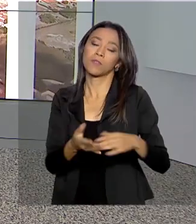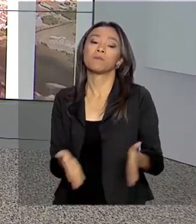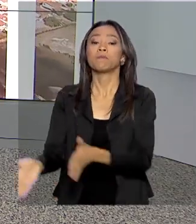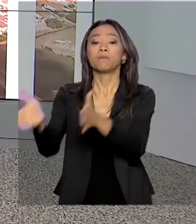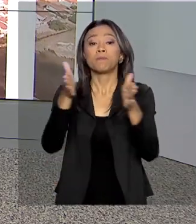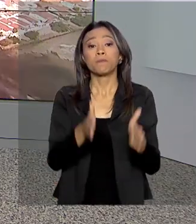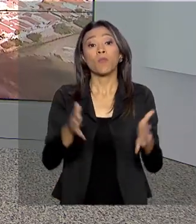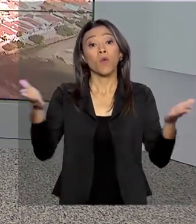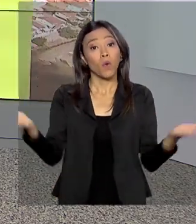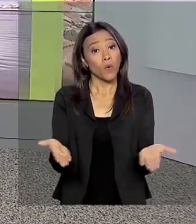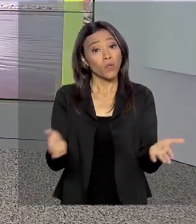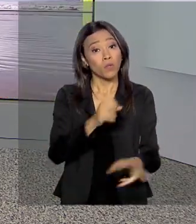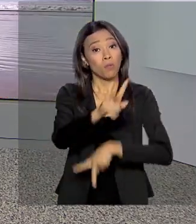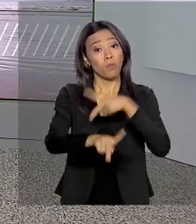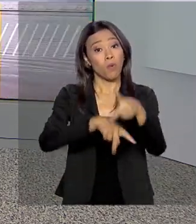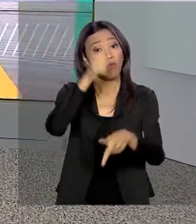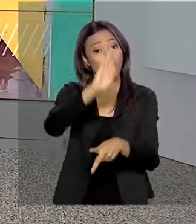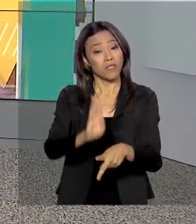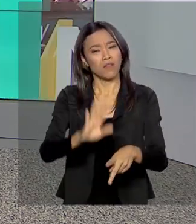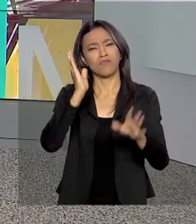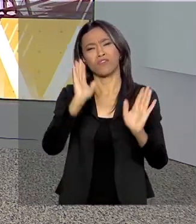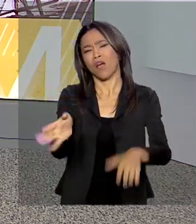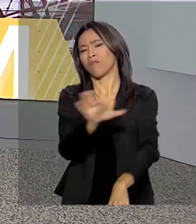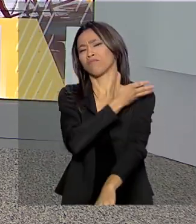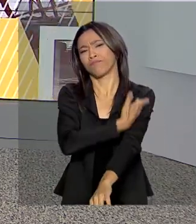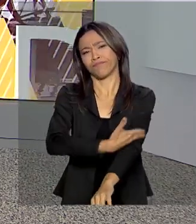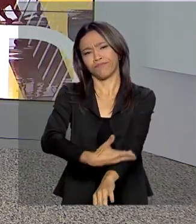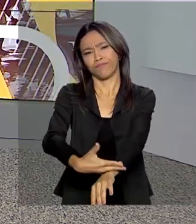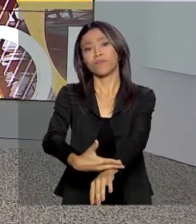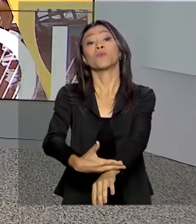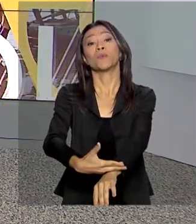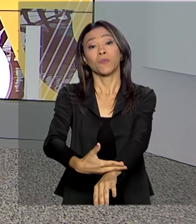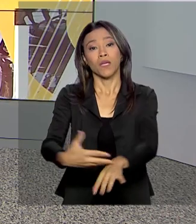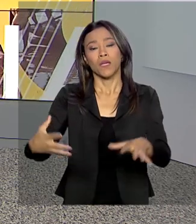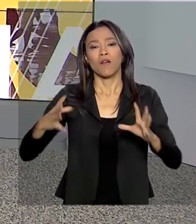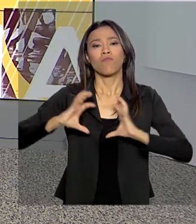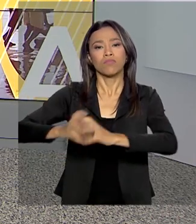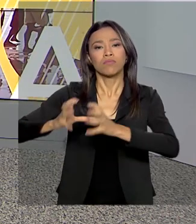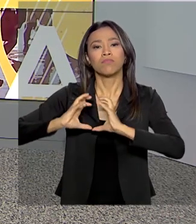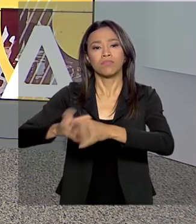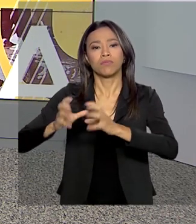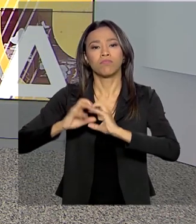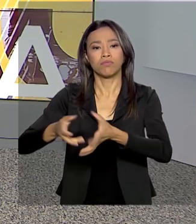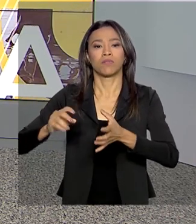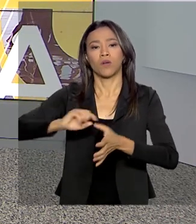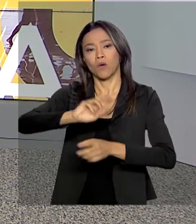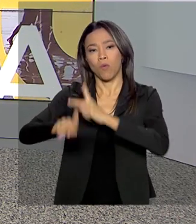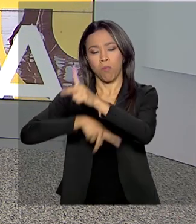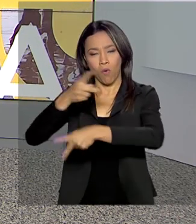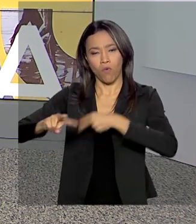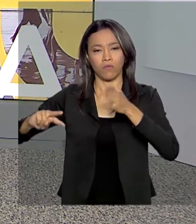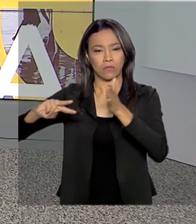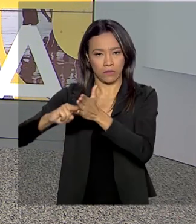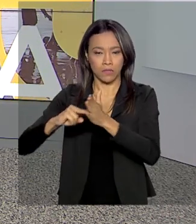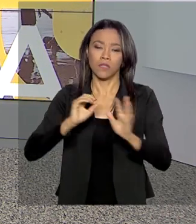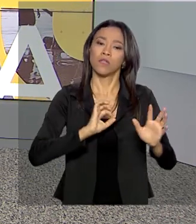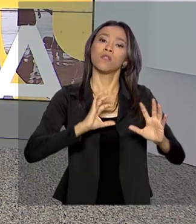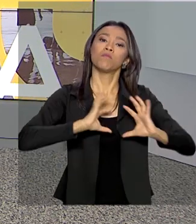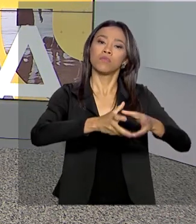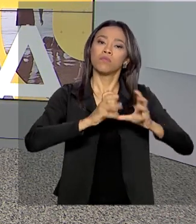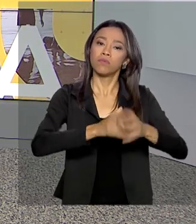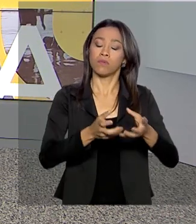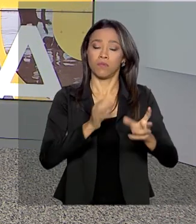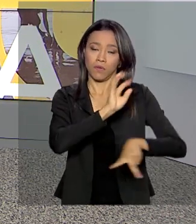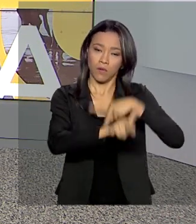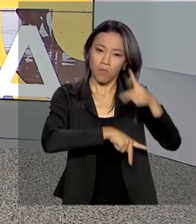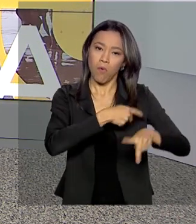Hoje, os brasileiros já se acostumaram a conviver com os venezuelanos e sírios que vieram morar aqui no país como refugiados.